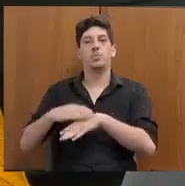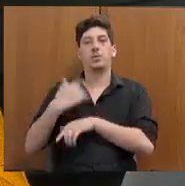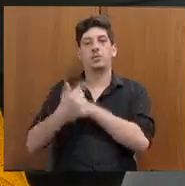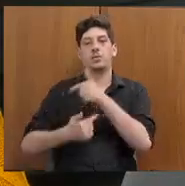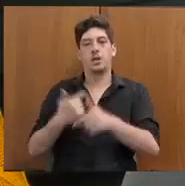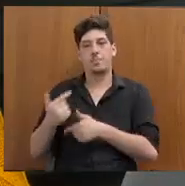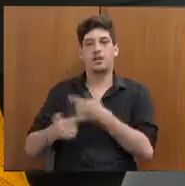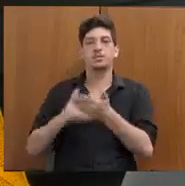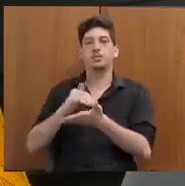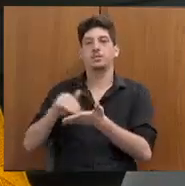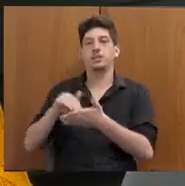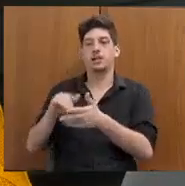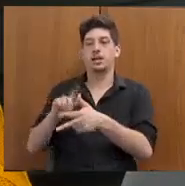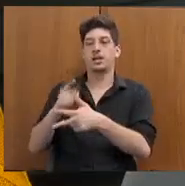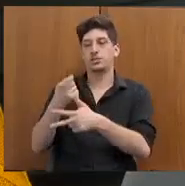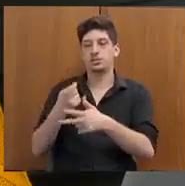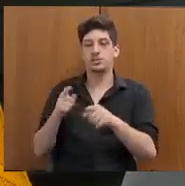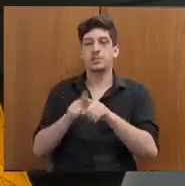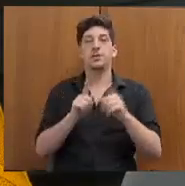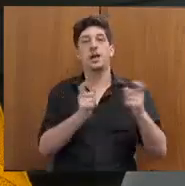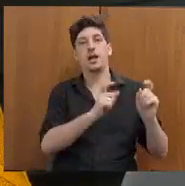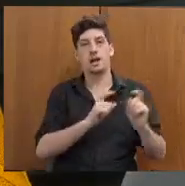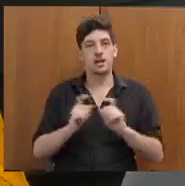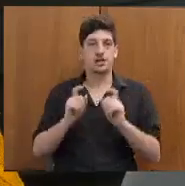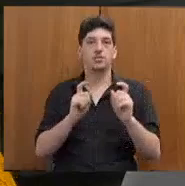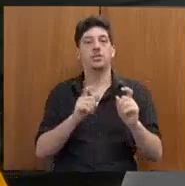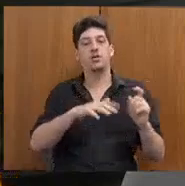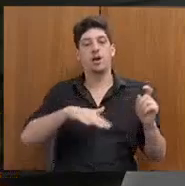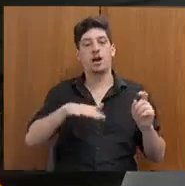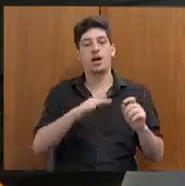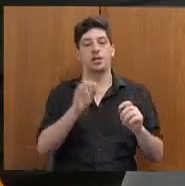a realização de reunião na Casa de Direitos Humanos,